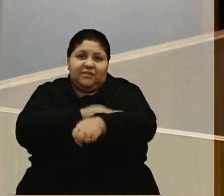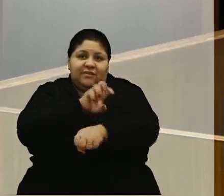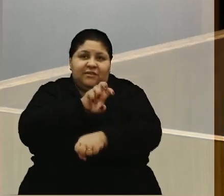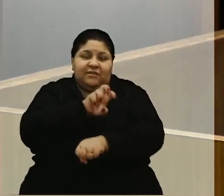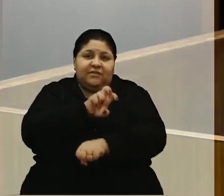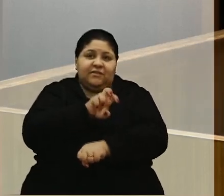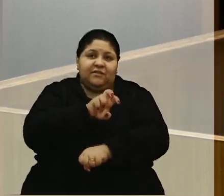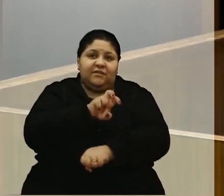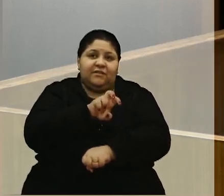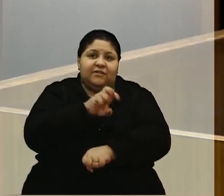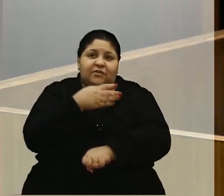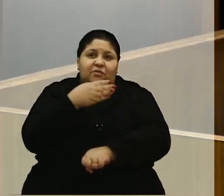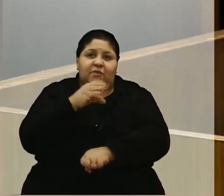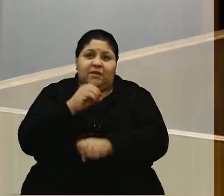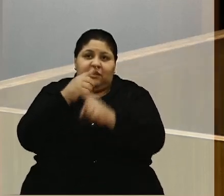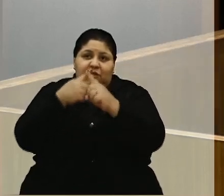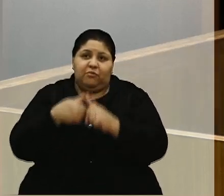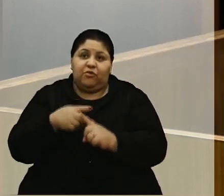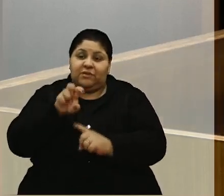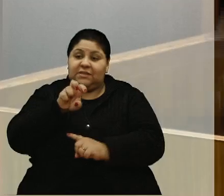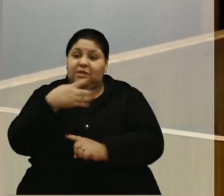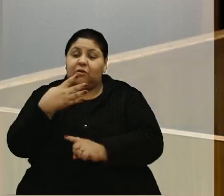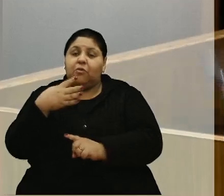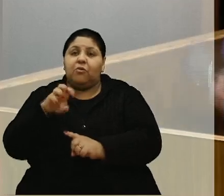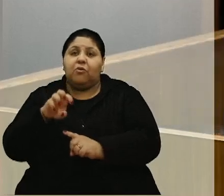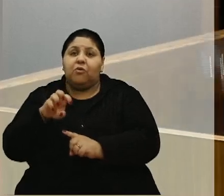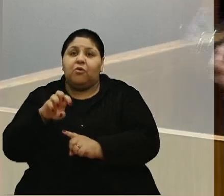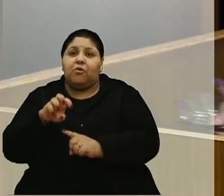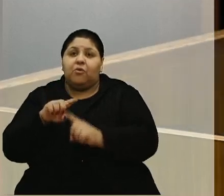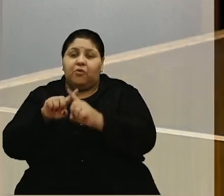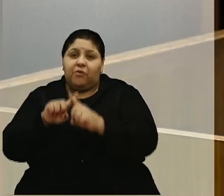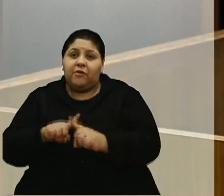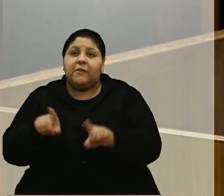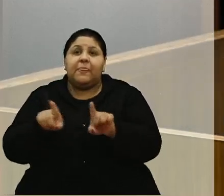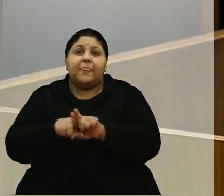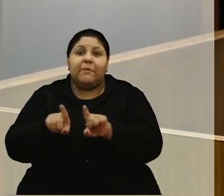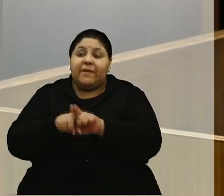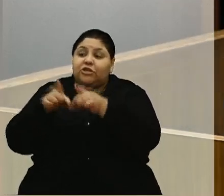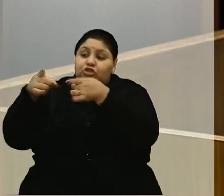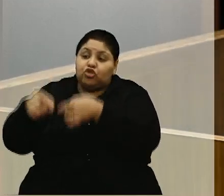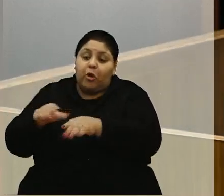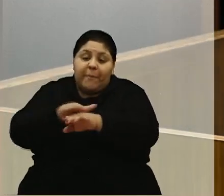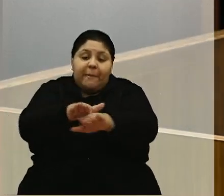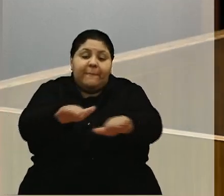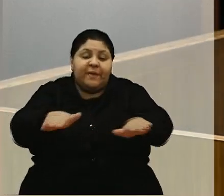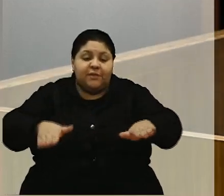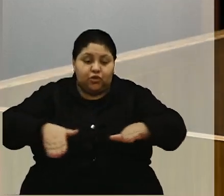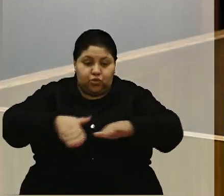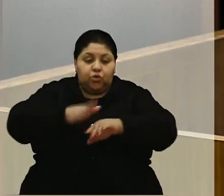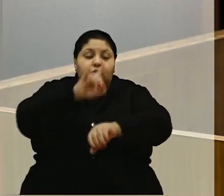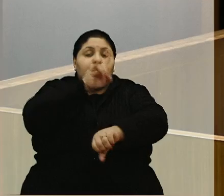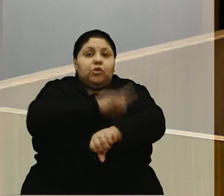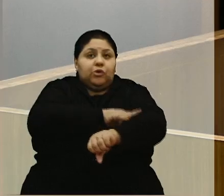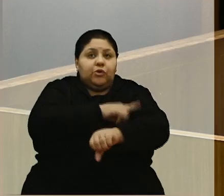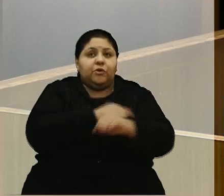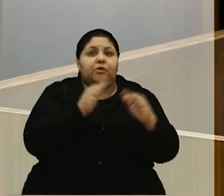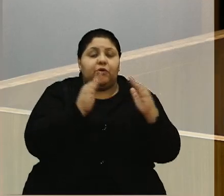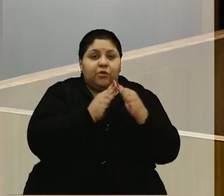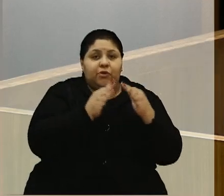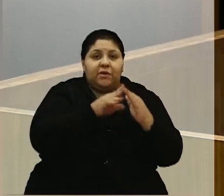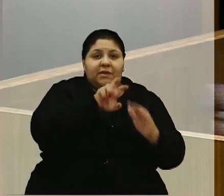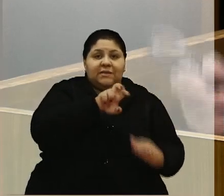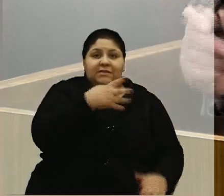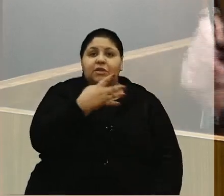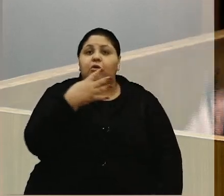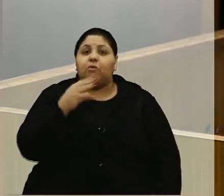,40 estão tendo piso, também, de sobras do banco de material de construção. Então, o banheiro das casas 5,40 por 5